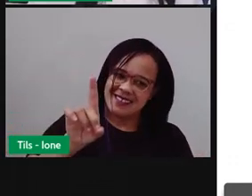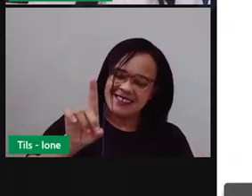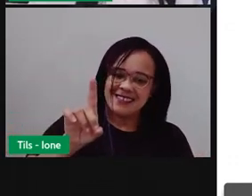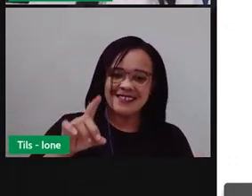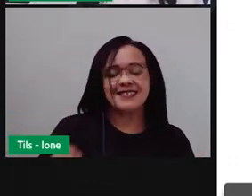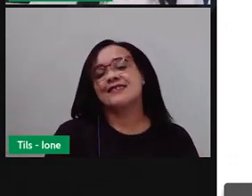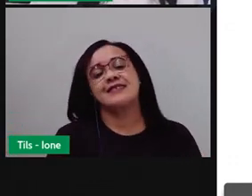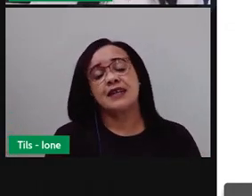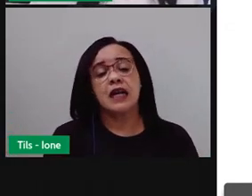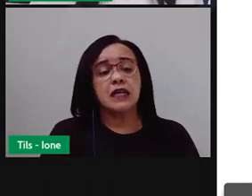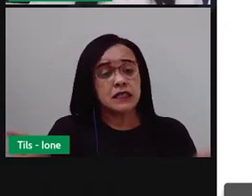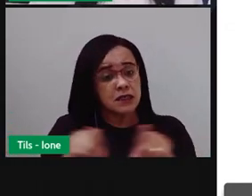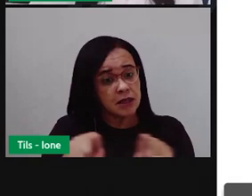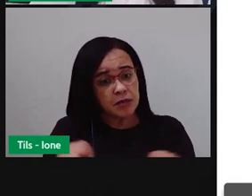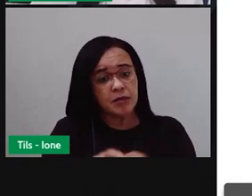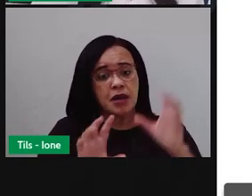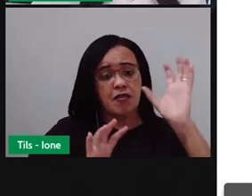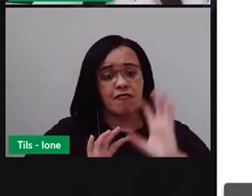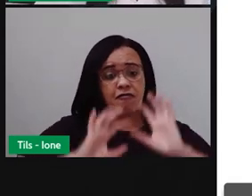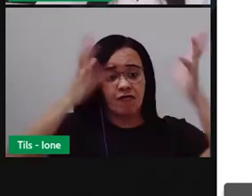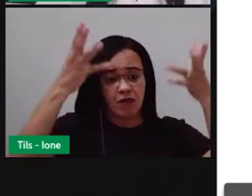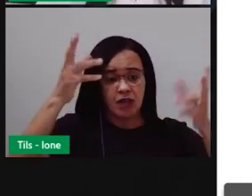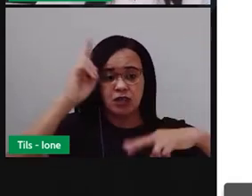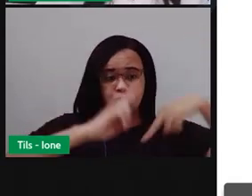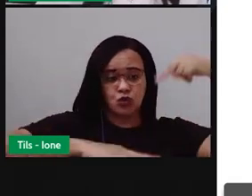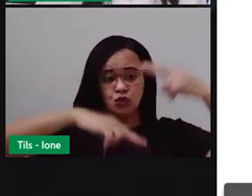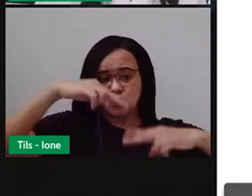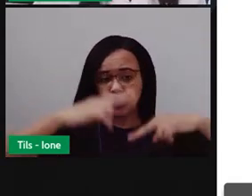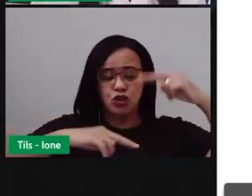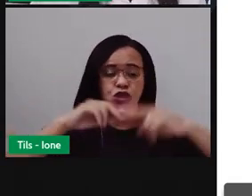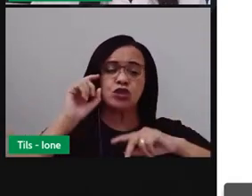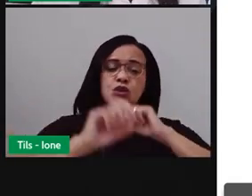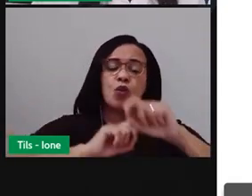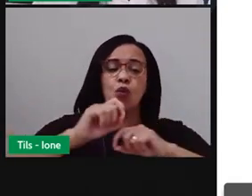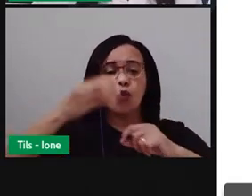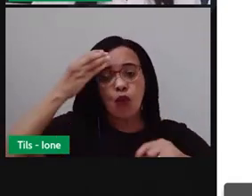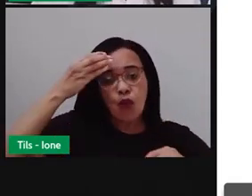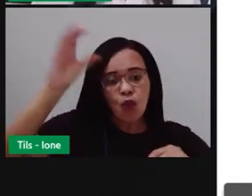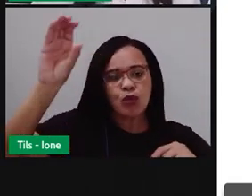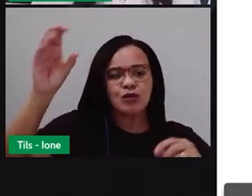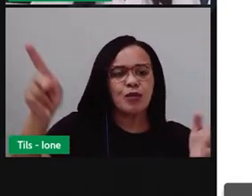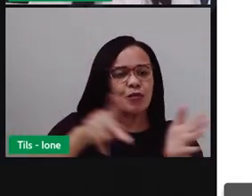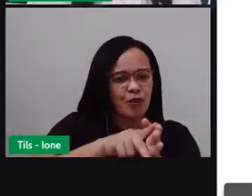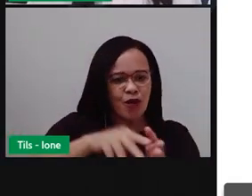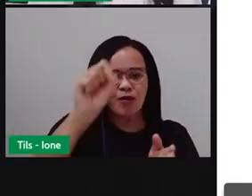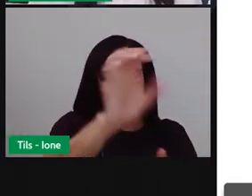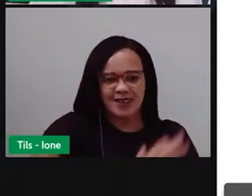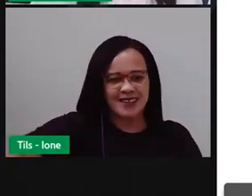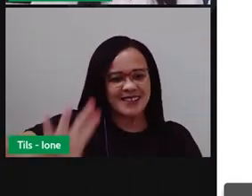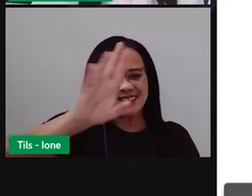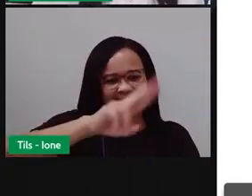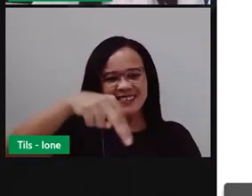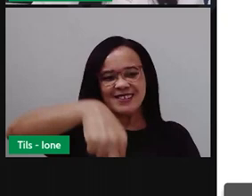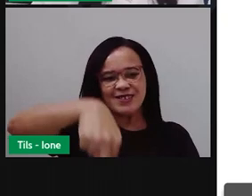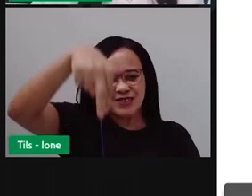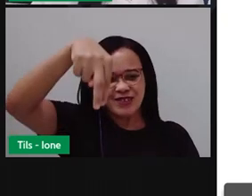As festas de Minas representam um dos elementos culturais do povo nordestino. Essa festa é composta